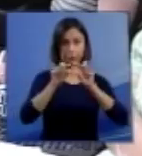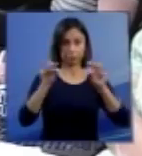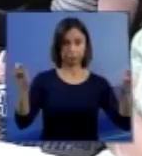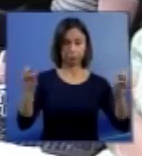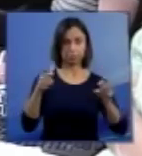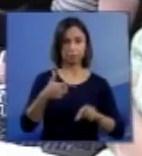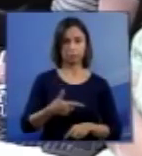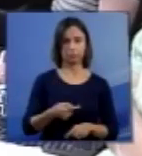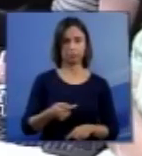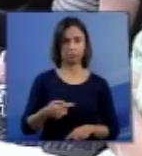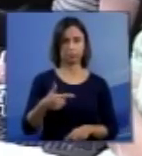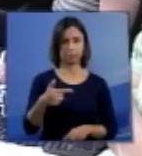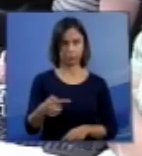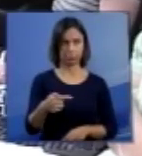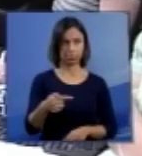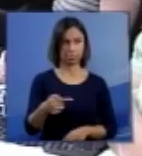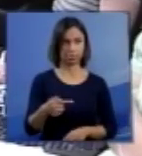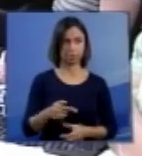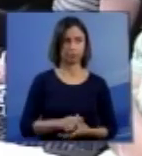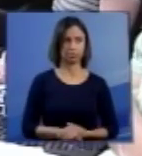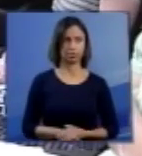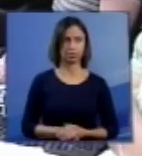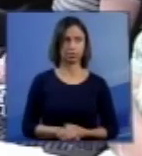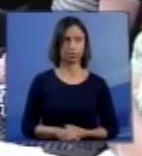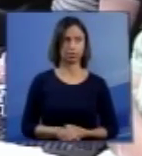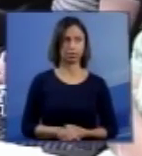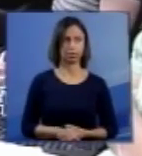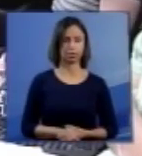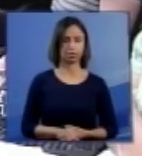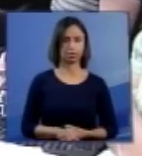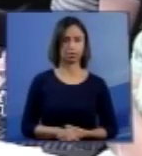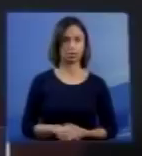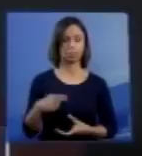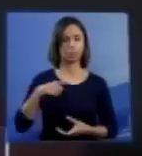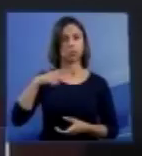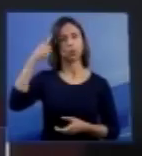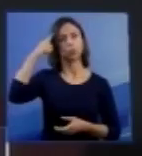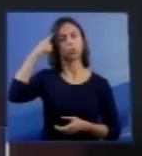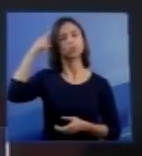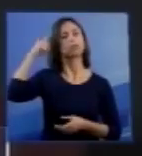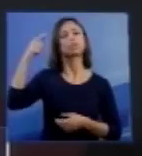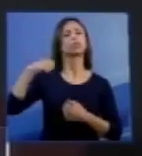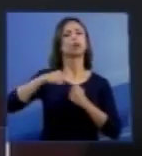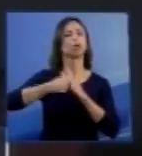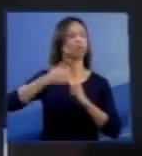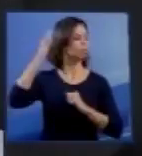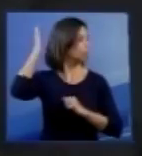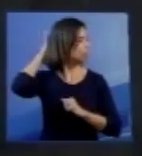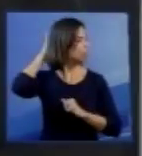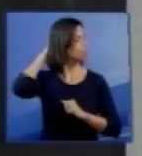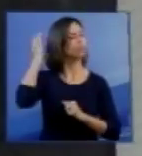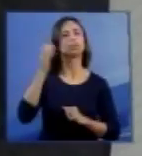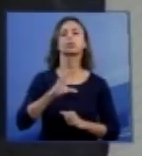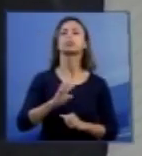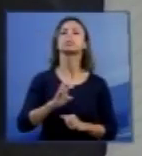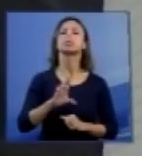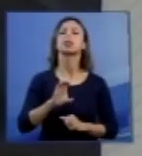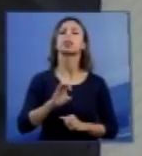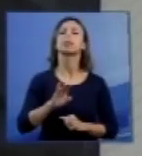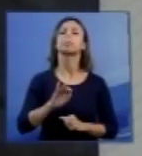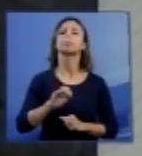De 2007, consciência sem córtex cerebral, um desafio para a neurociência e medicina.